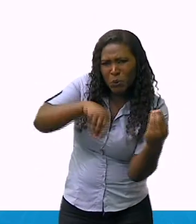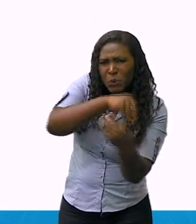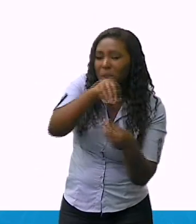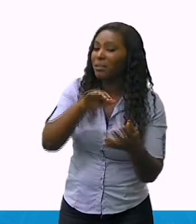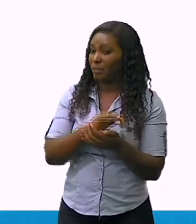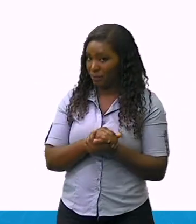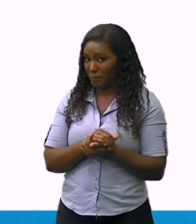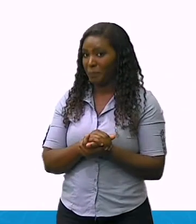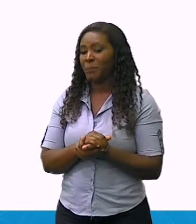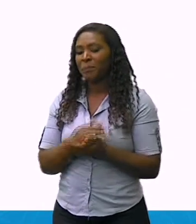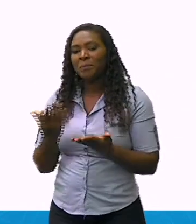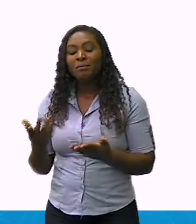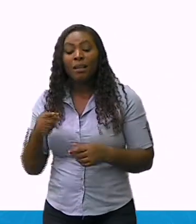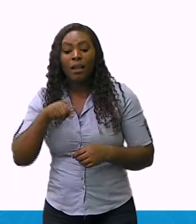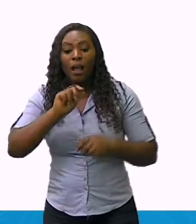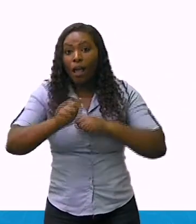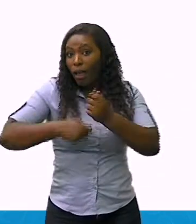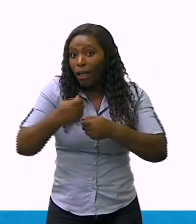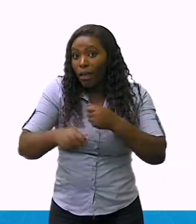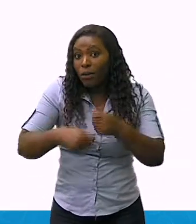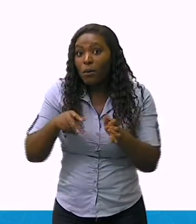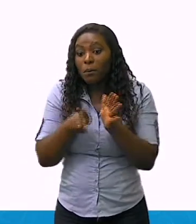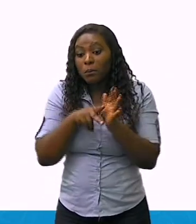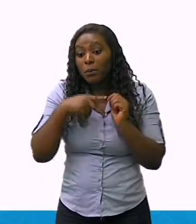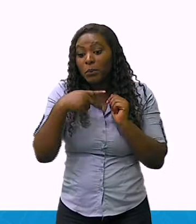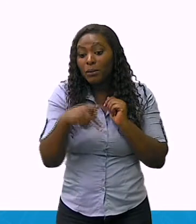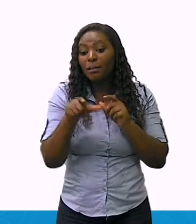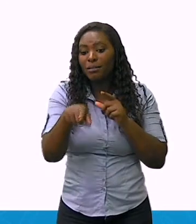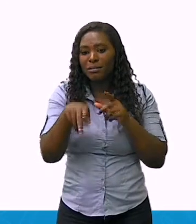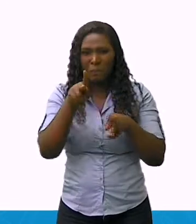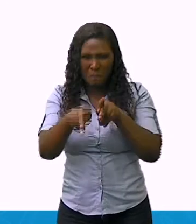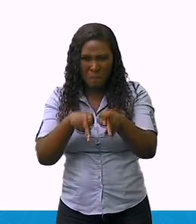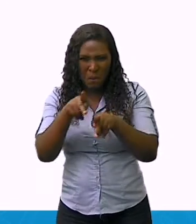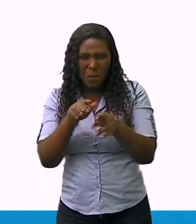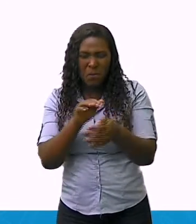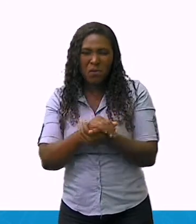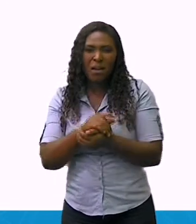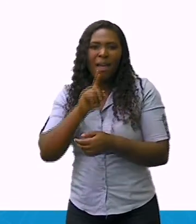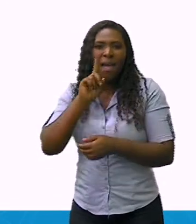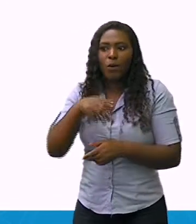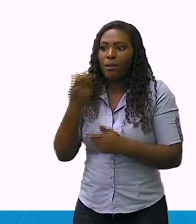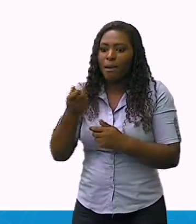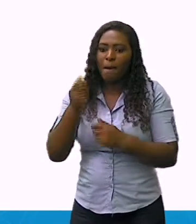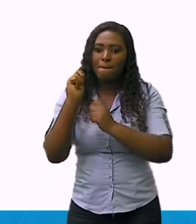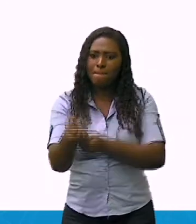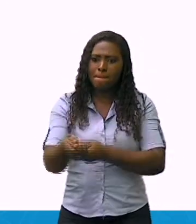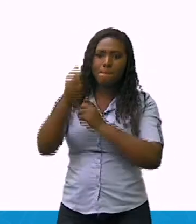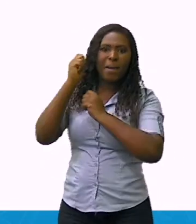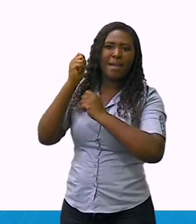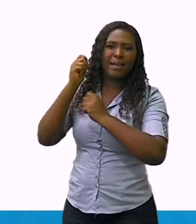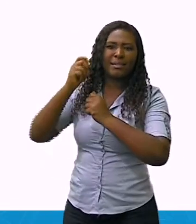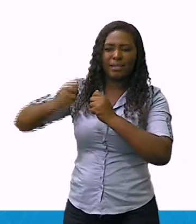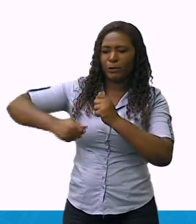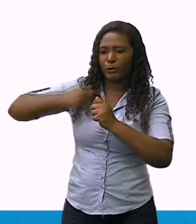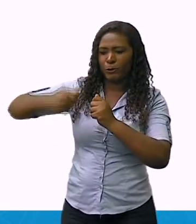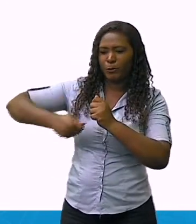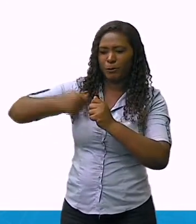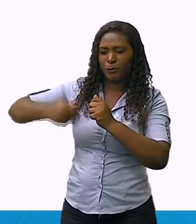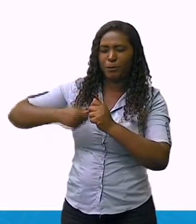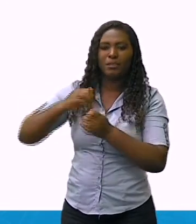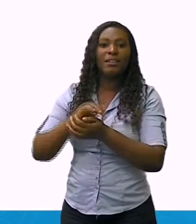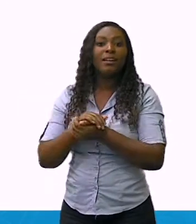econômica, que é a pesca marítima e a agricultura primitiva, aquela para o próprio